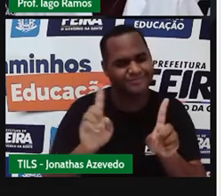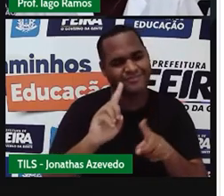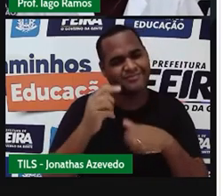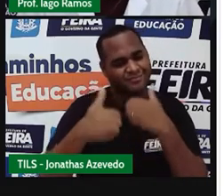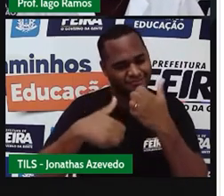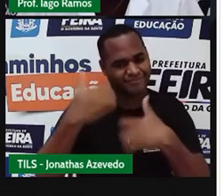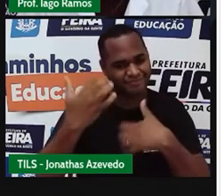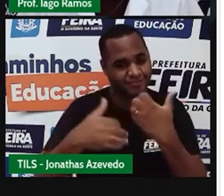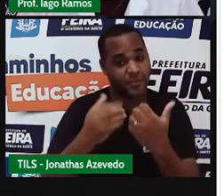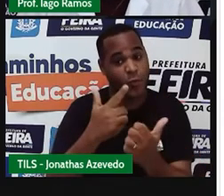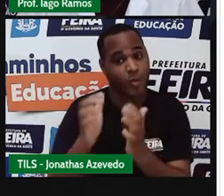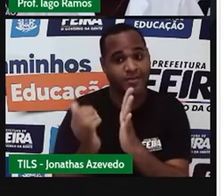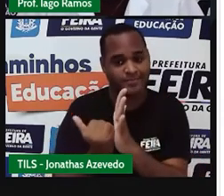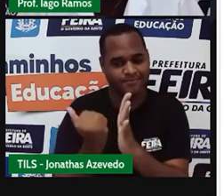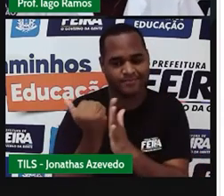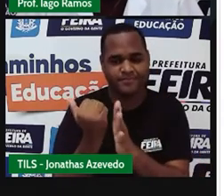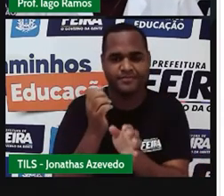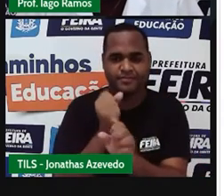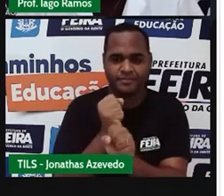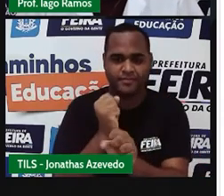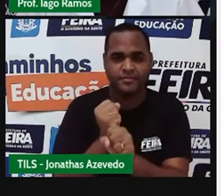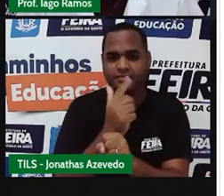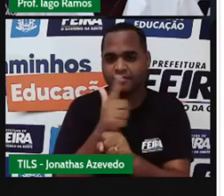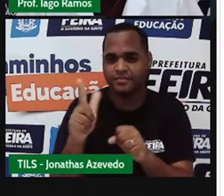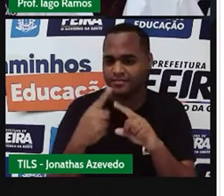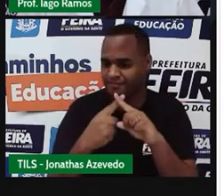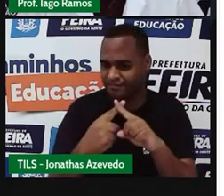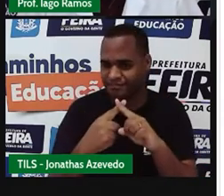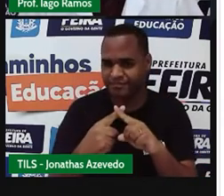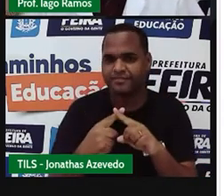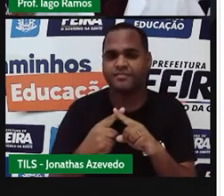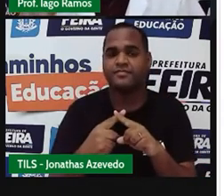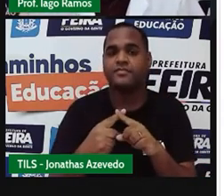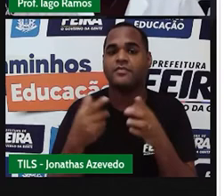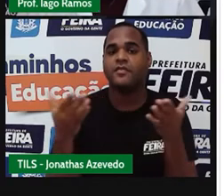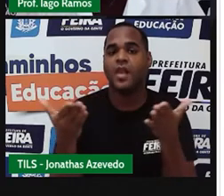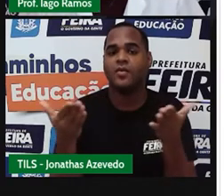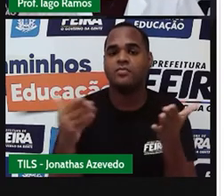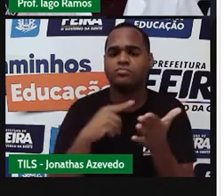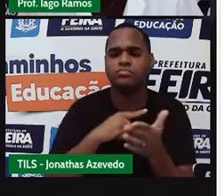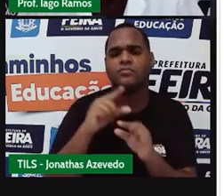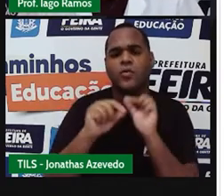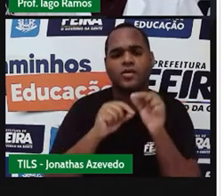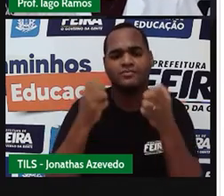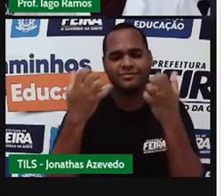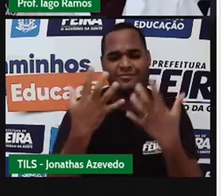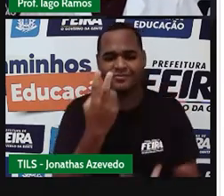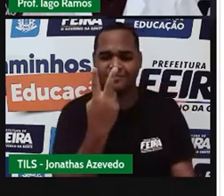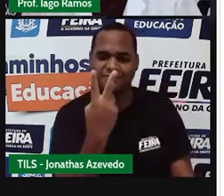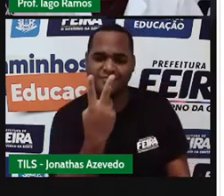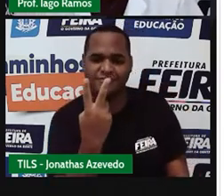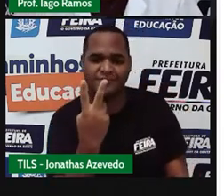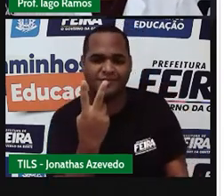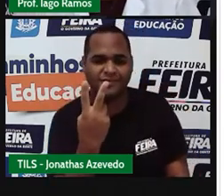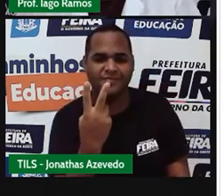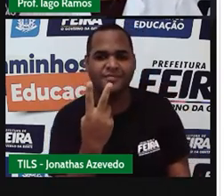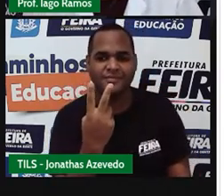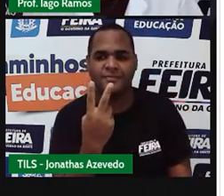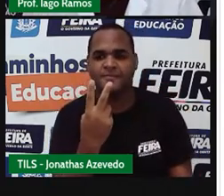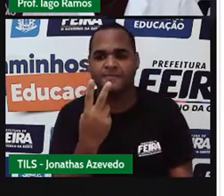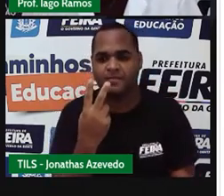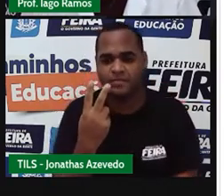Vamos mais um pouquinho de tabuada? O que é que tem agora de curioso na tabuada do 2? Tá?